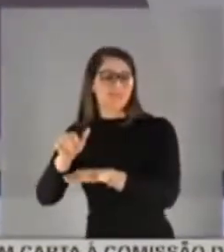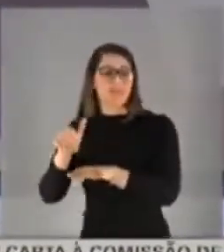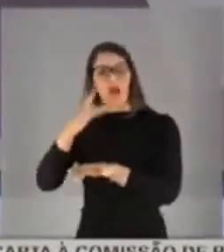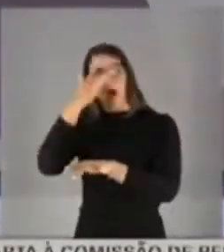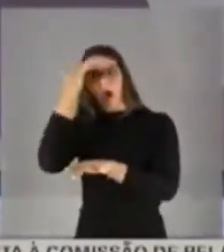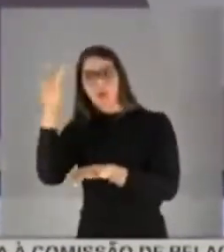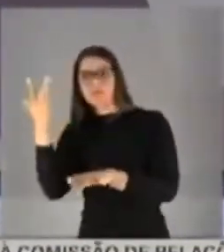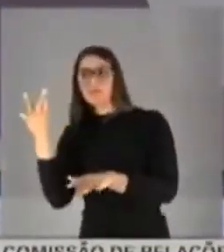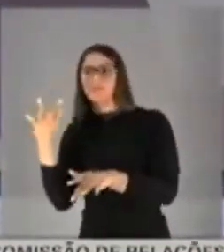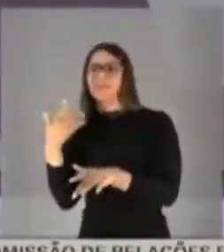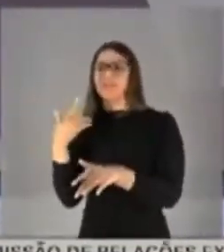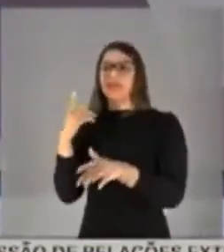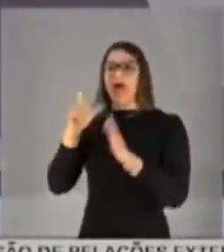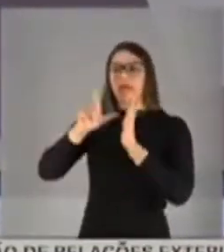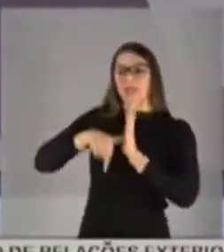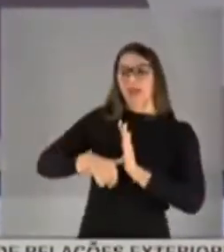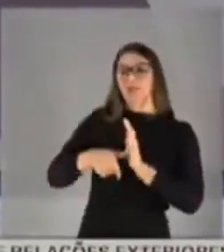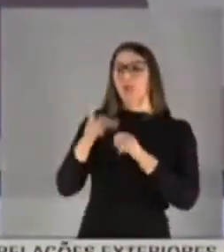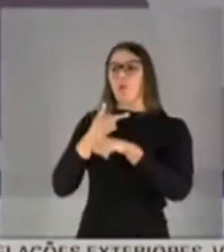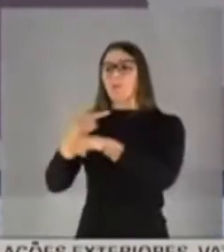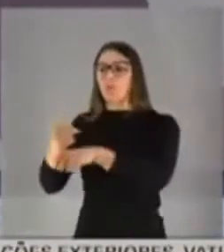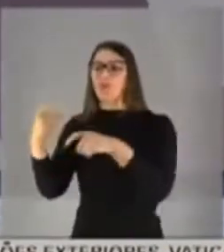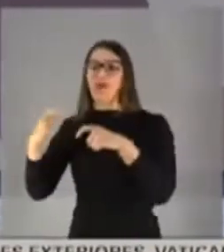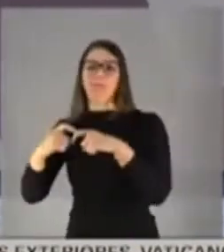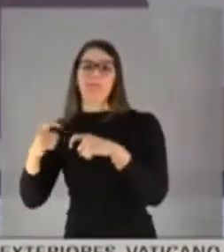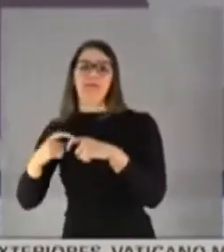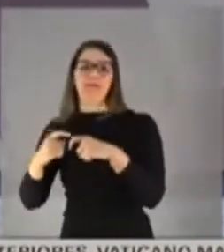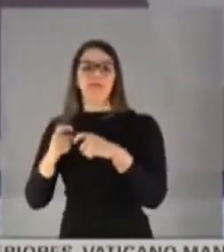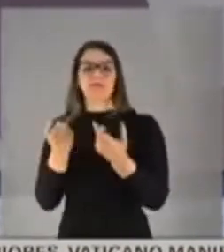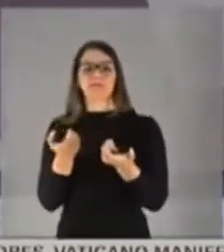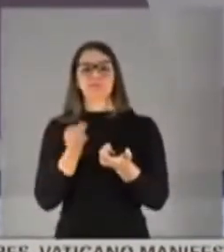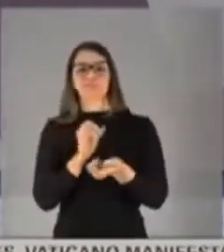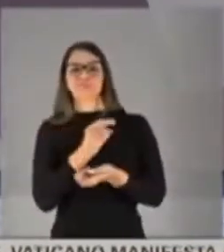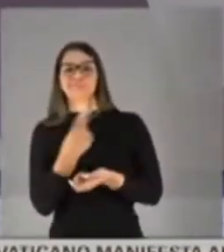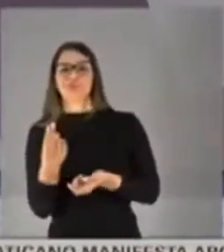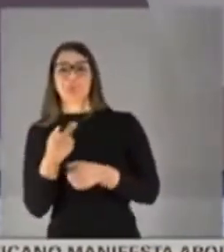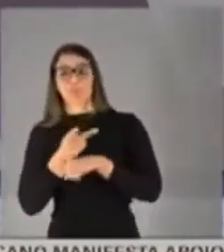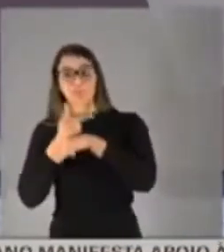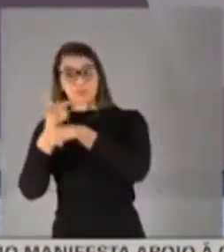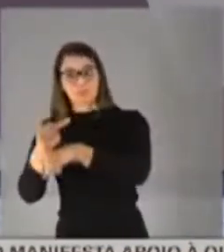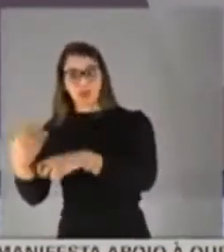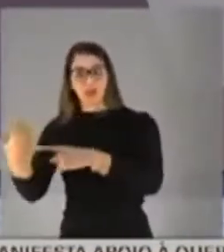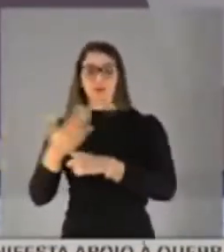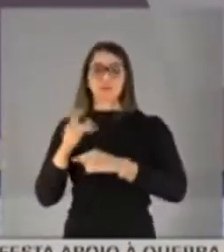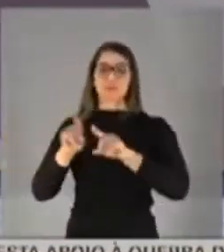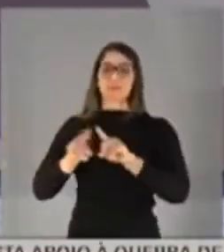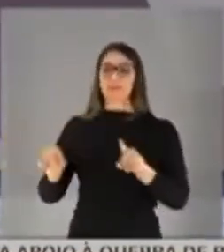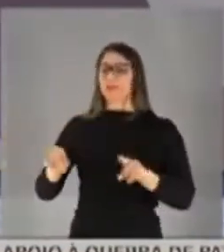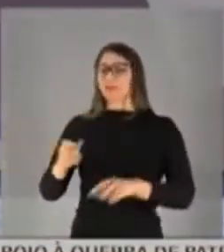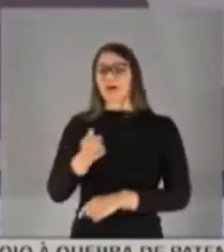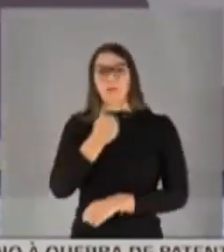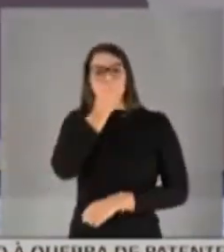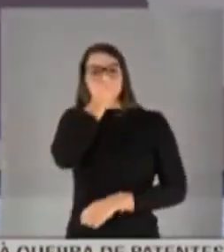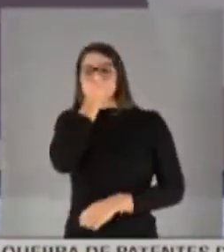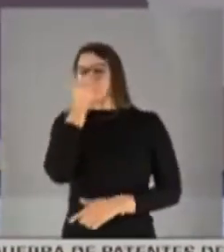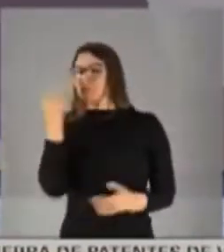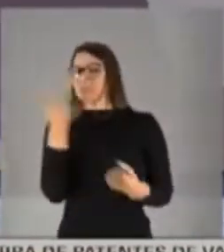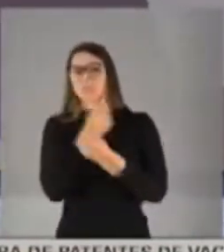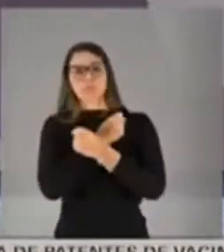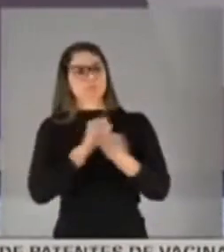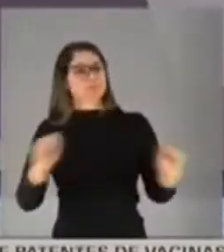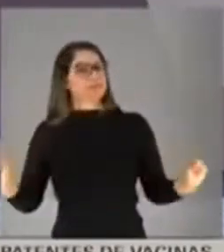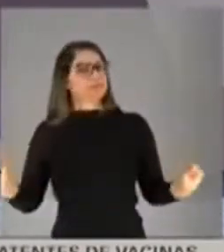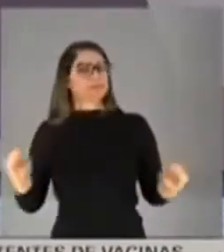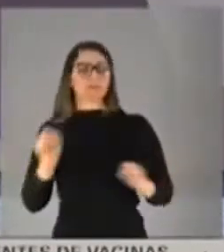retardaram a busca de ajuda e morreram antes de ter ajuda e pessoas que buscaram ajuda, mas o serviço estava sobrecarregado e não foi capaz